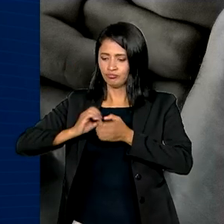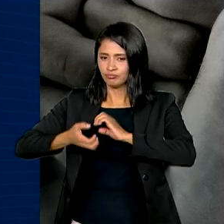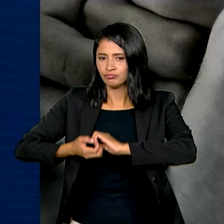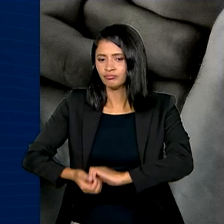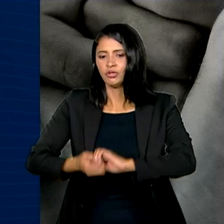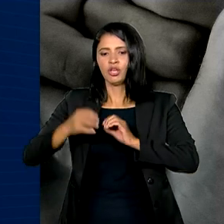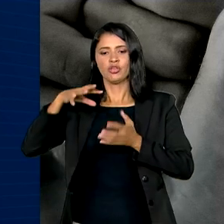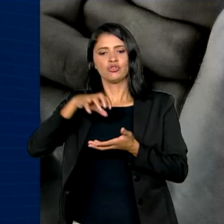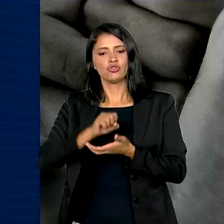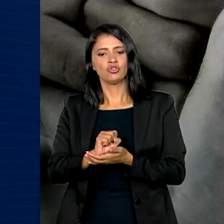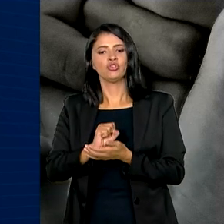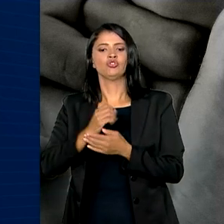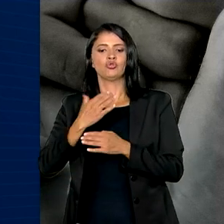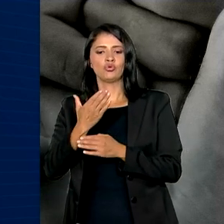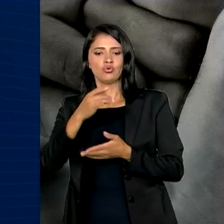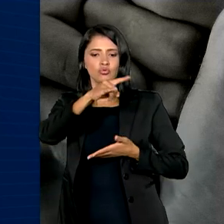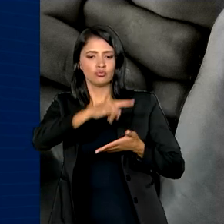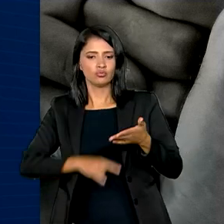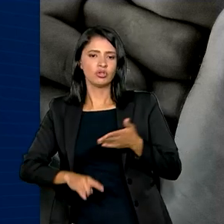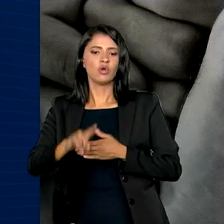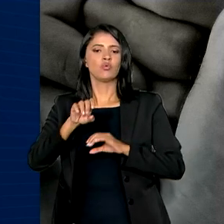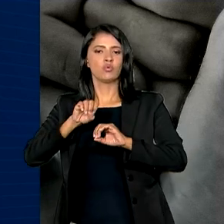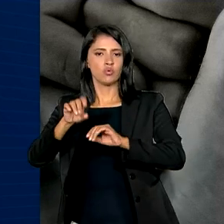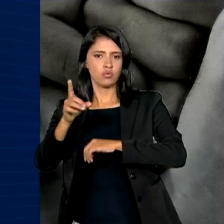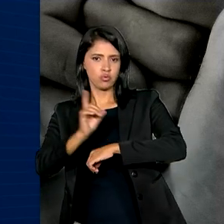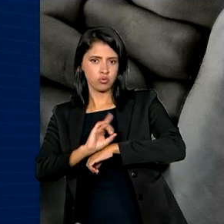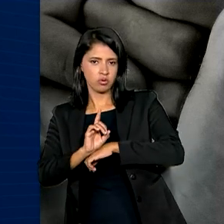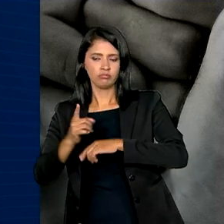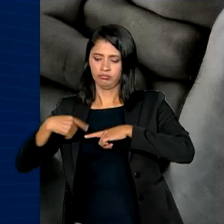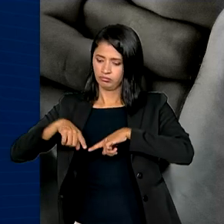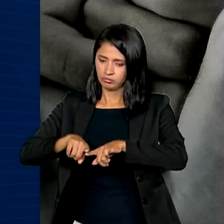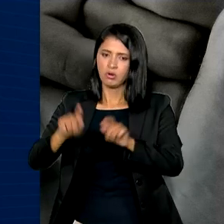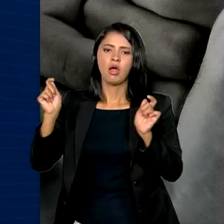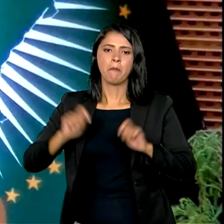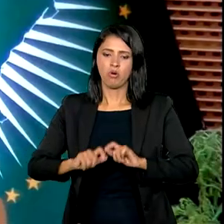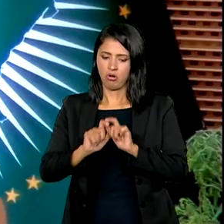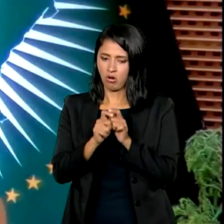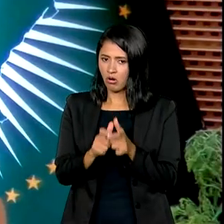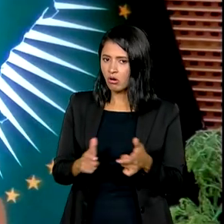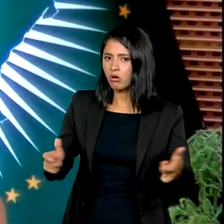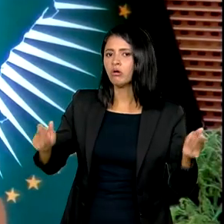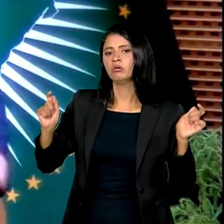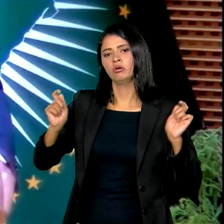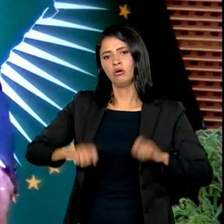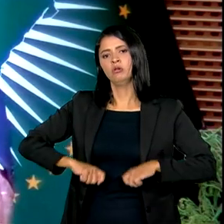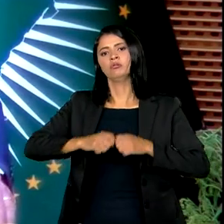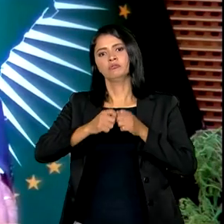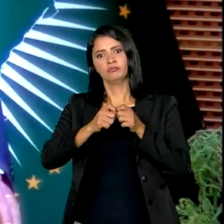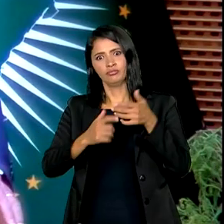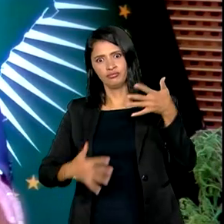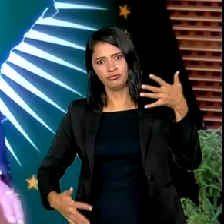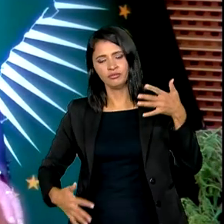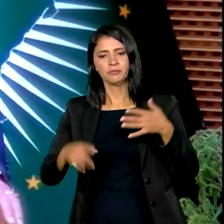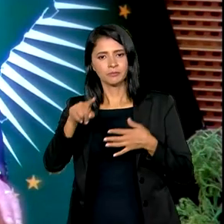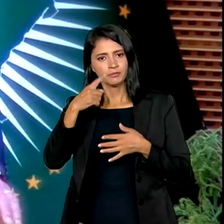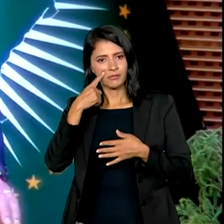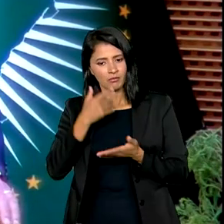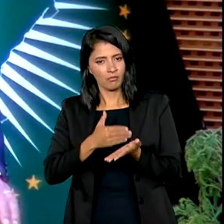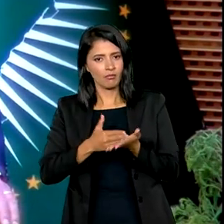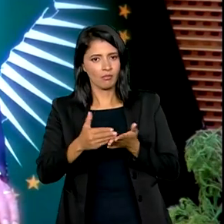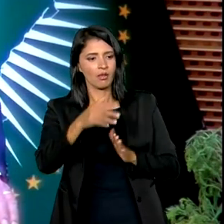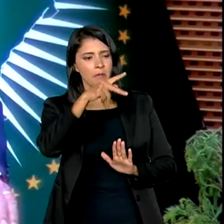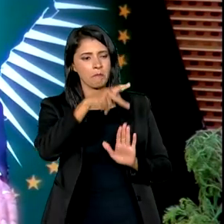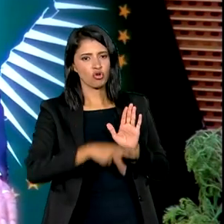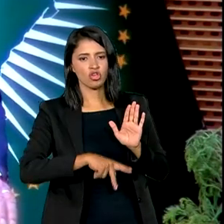registro social e educação digital, parcerias que podem ser ampliadas. Para levar adiante todas essas iniciativas,